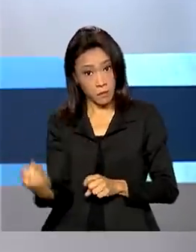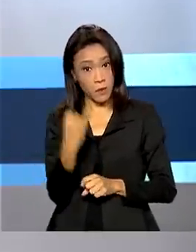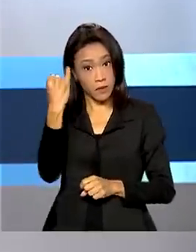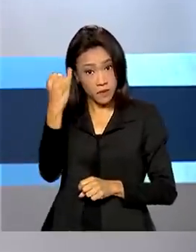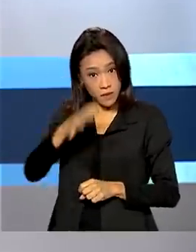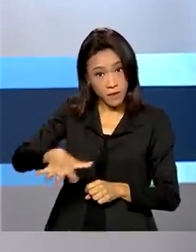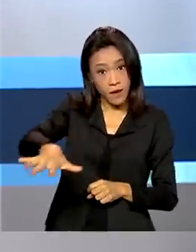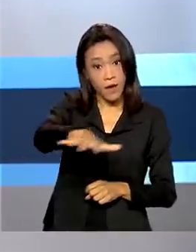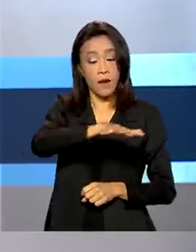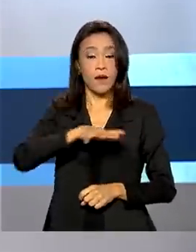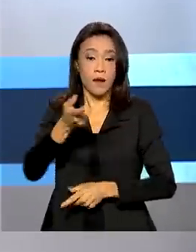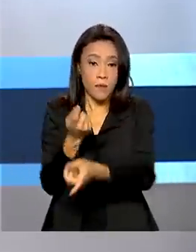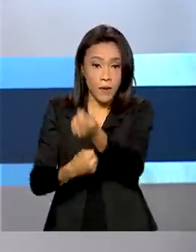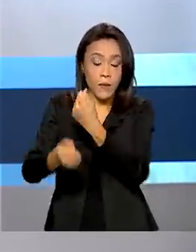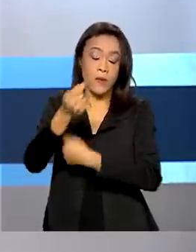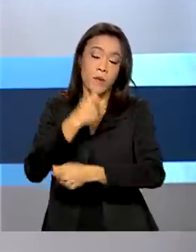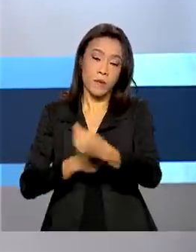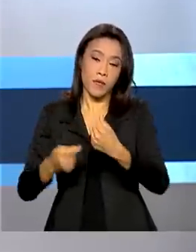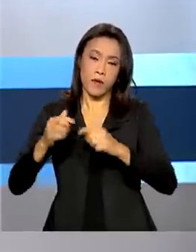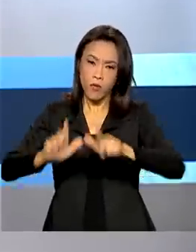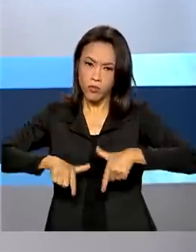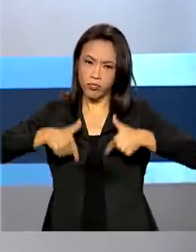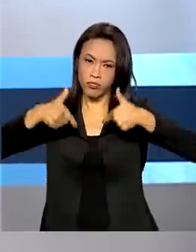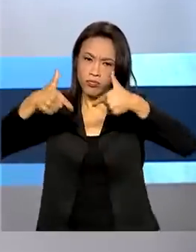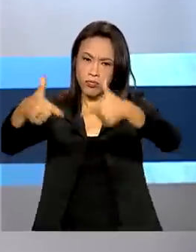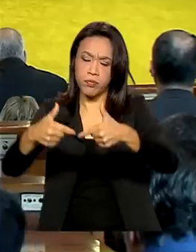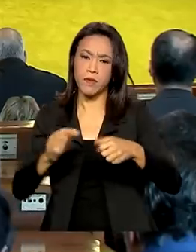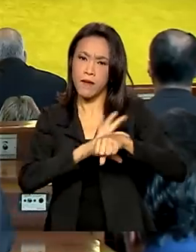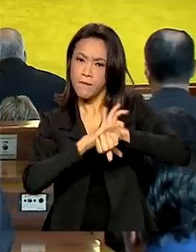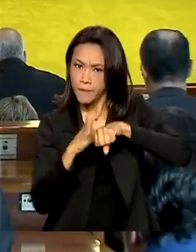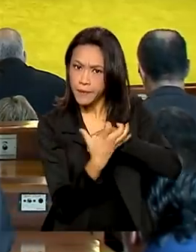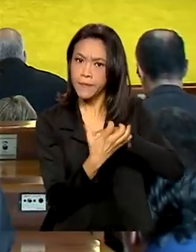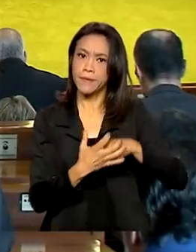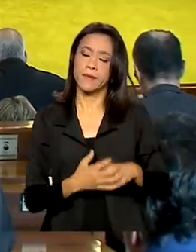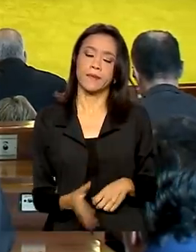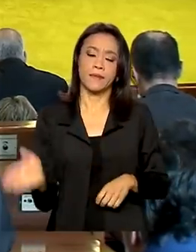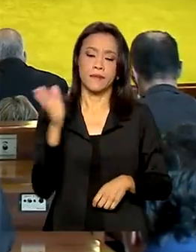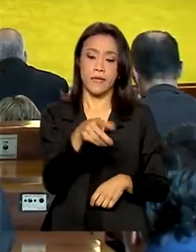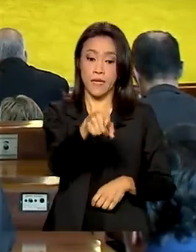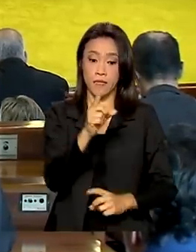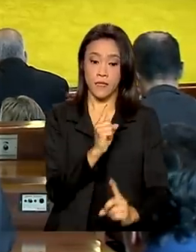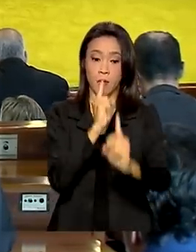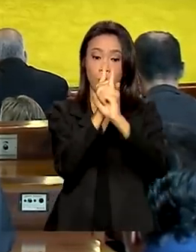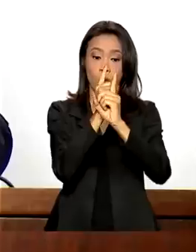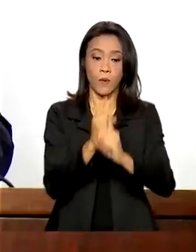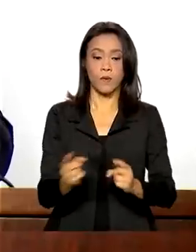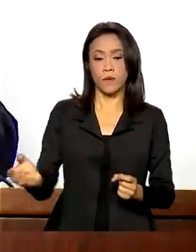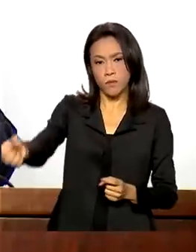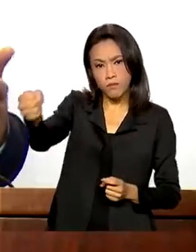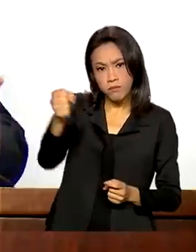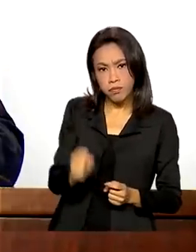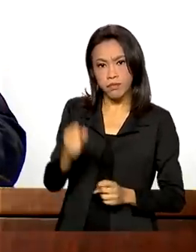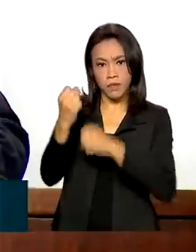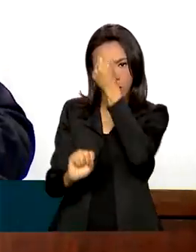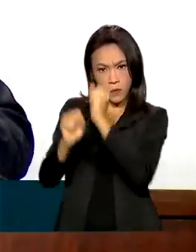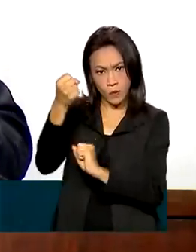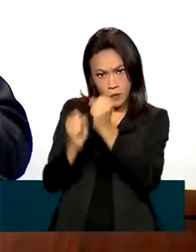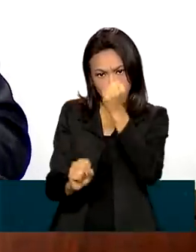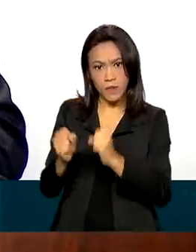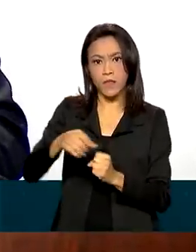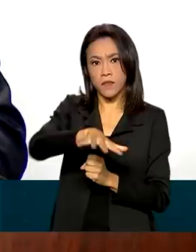e o enfrentamento à pandemia de covid-19. O encontro reuniu indústrias farmacêuticas e